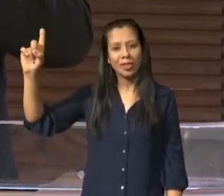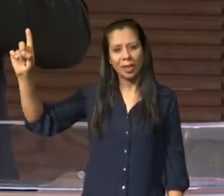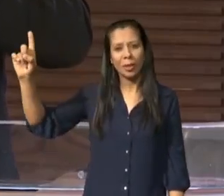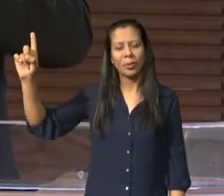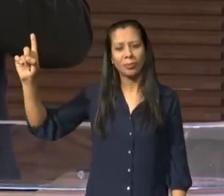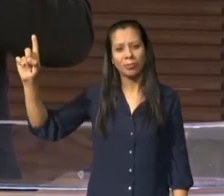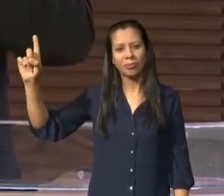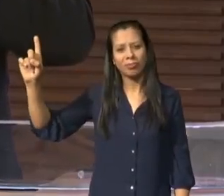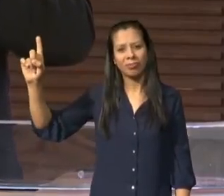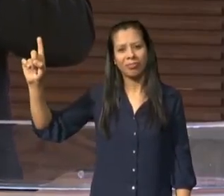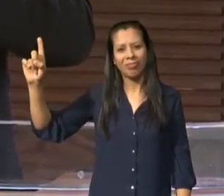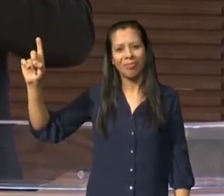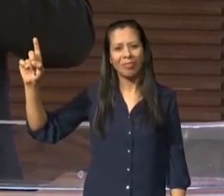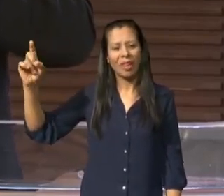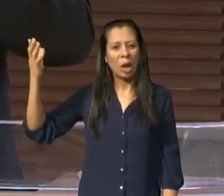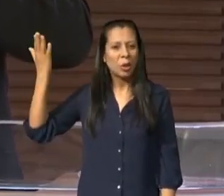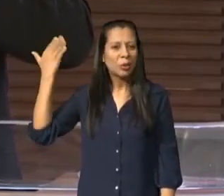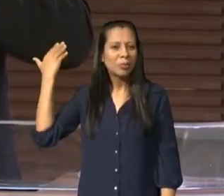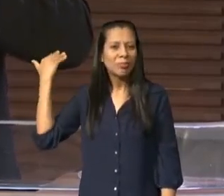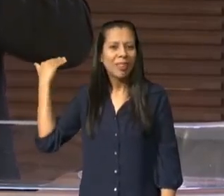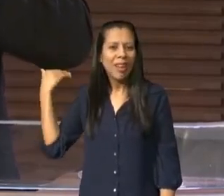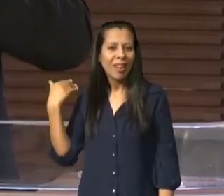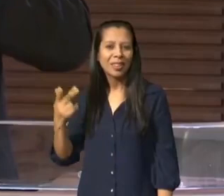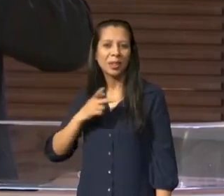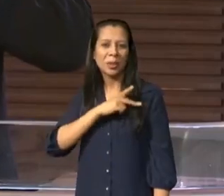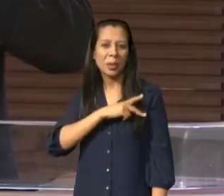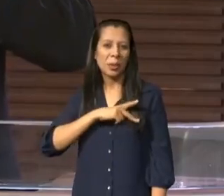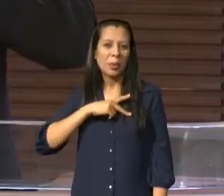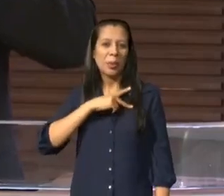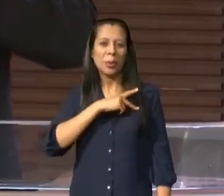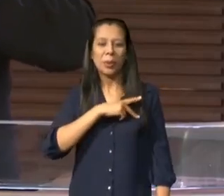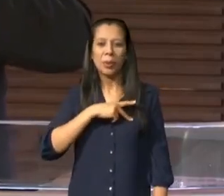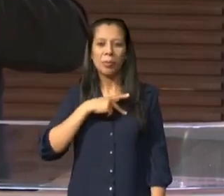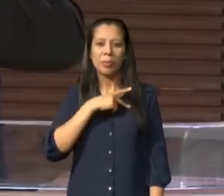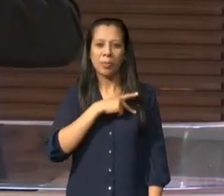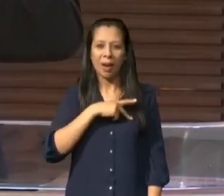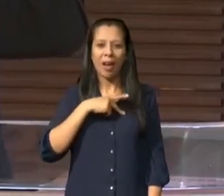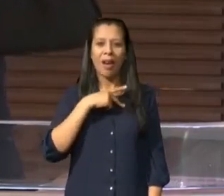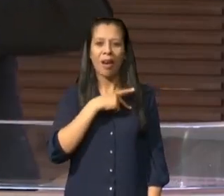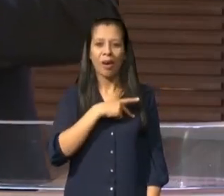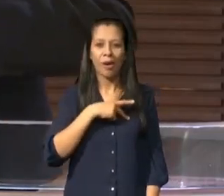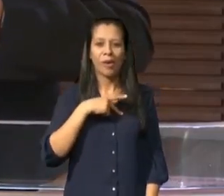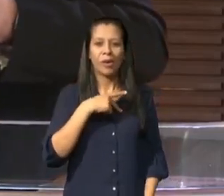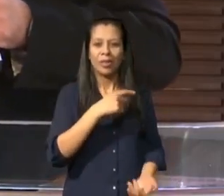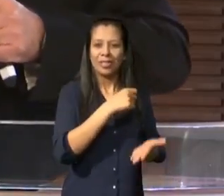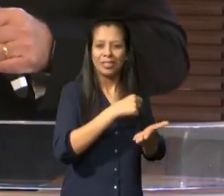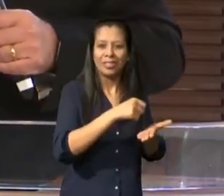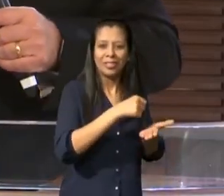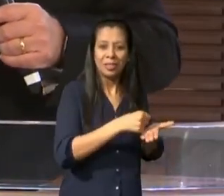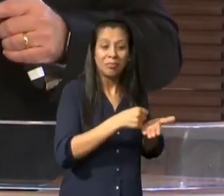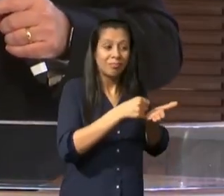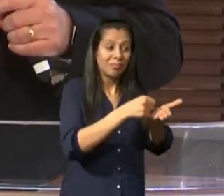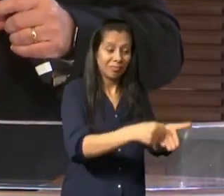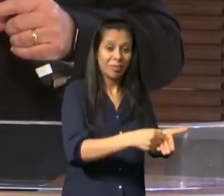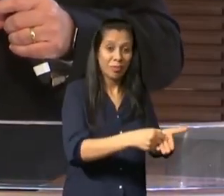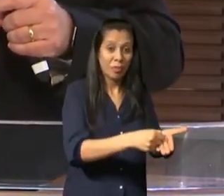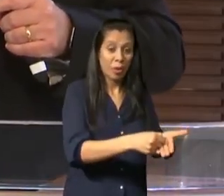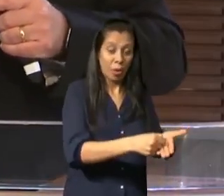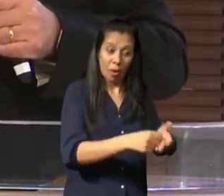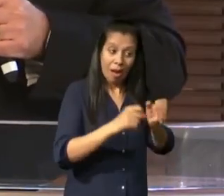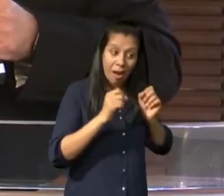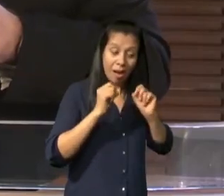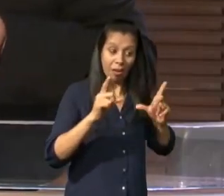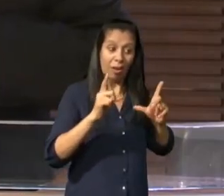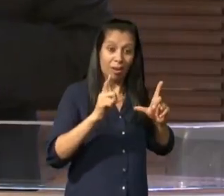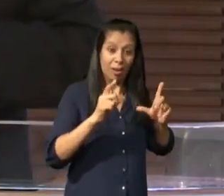parou apenas na admoestação aos irmãos de Corinto e ele continua no versículo 11